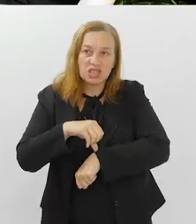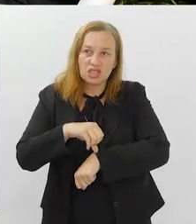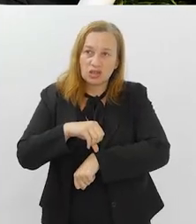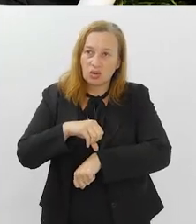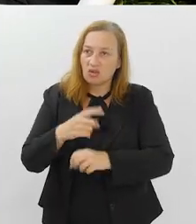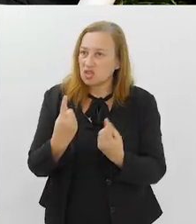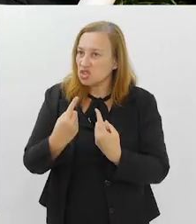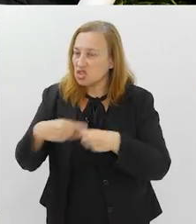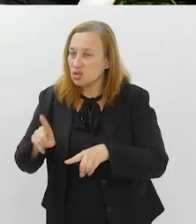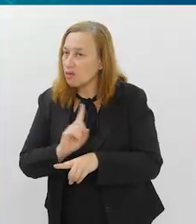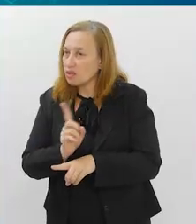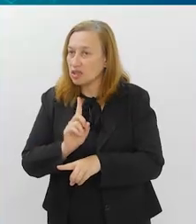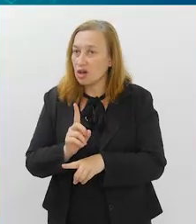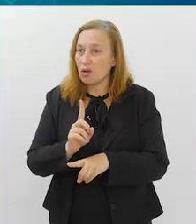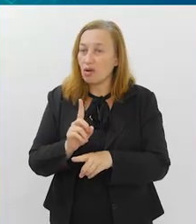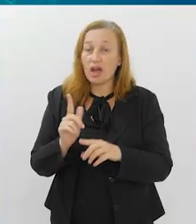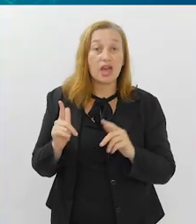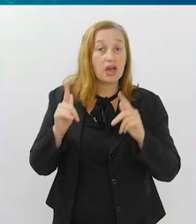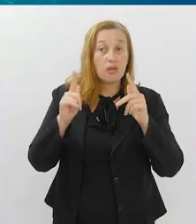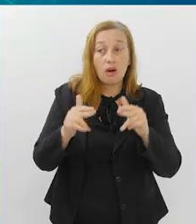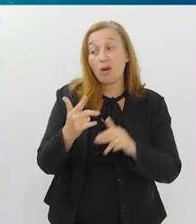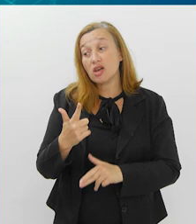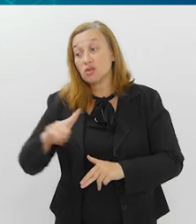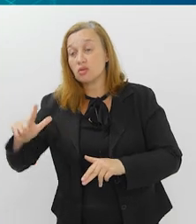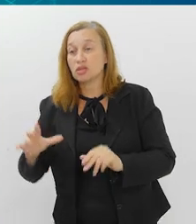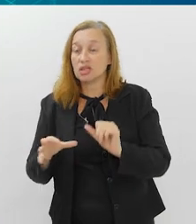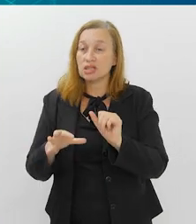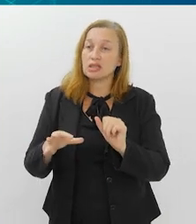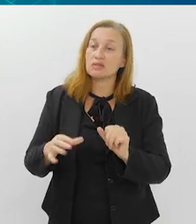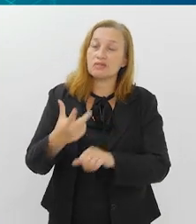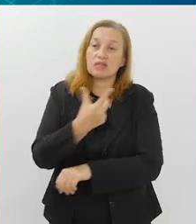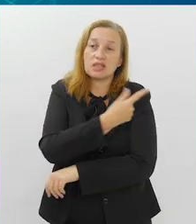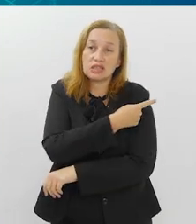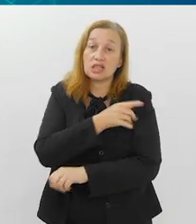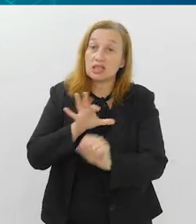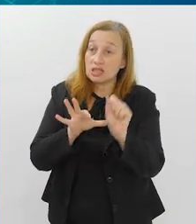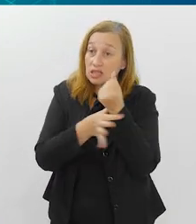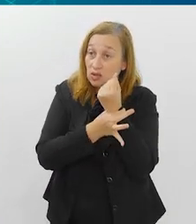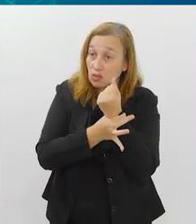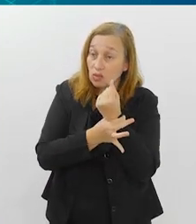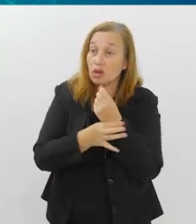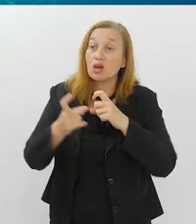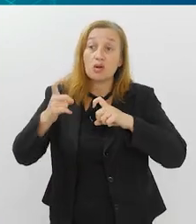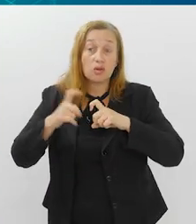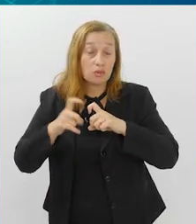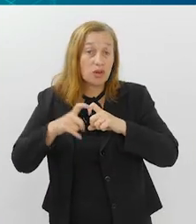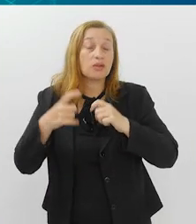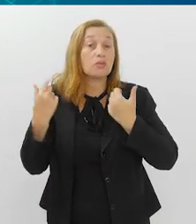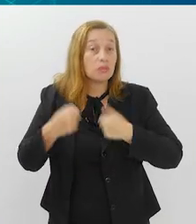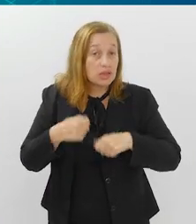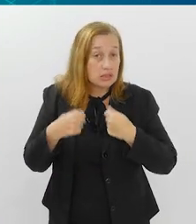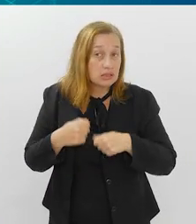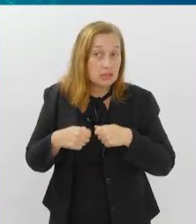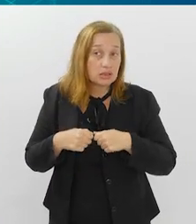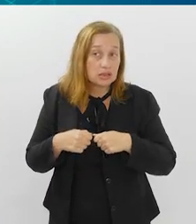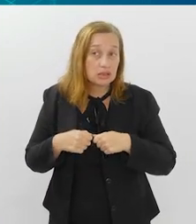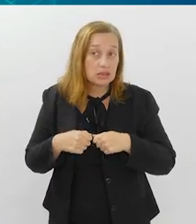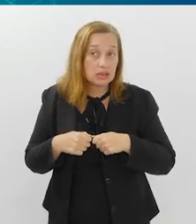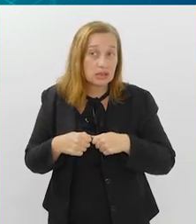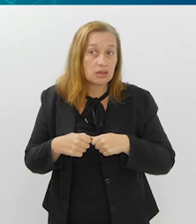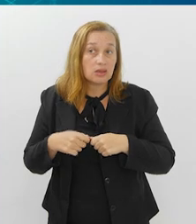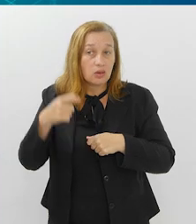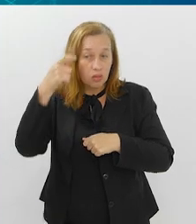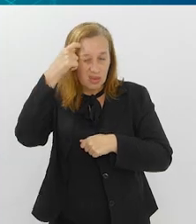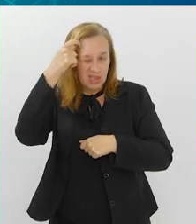diferença em termos de segurança do que outras tantas que a gente usa, e o médico precisa se